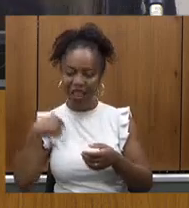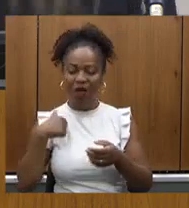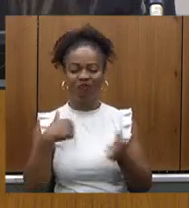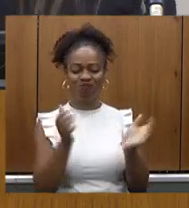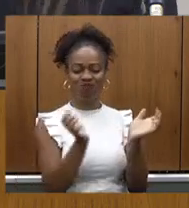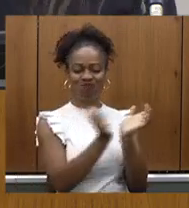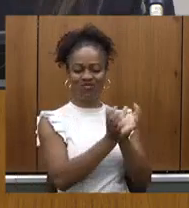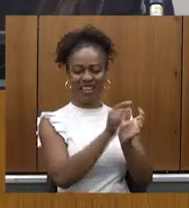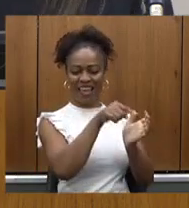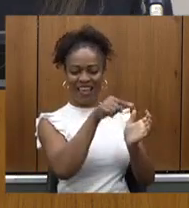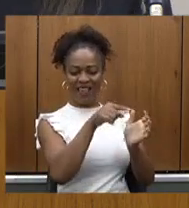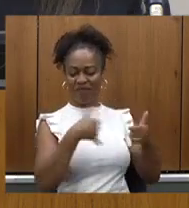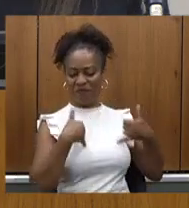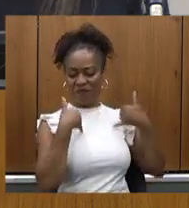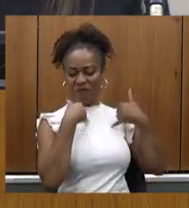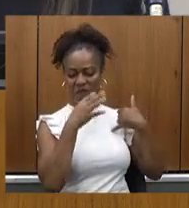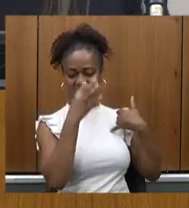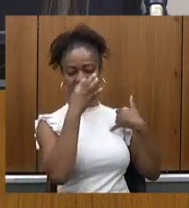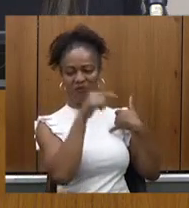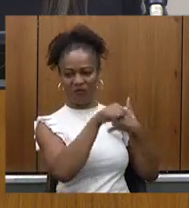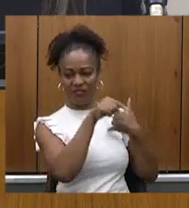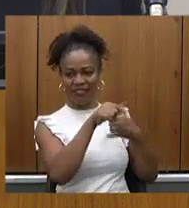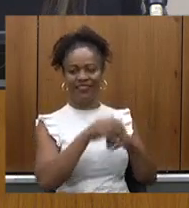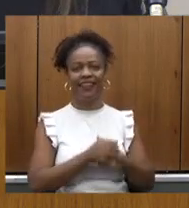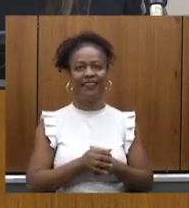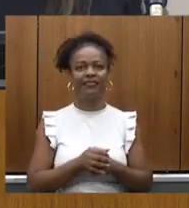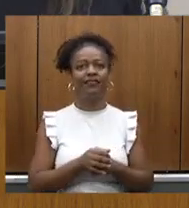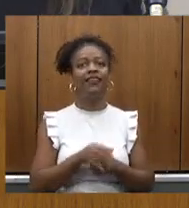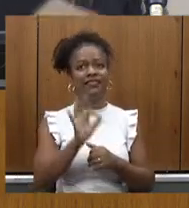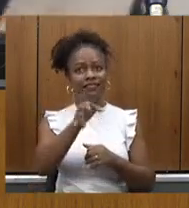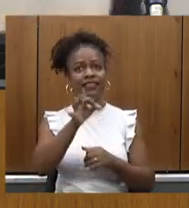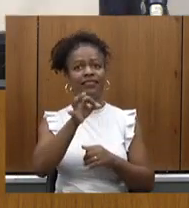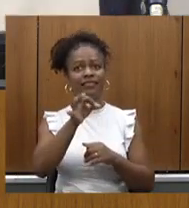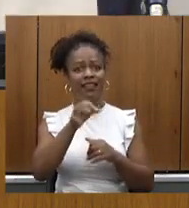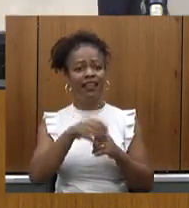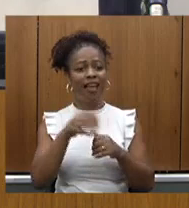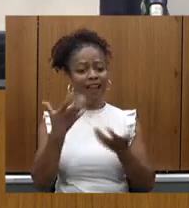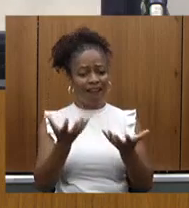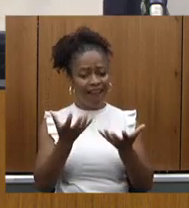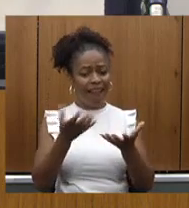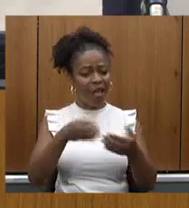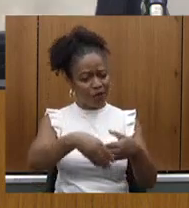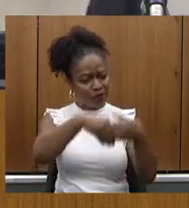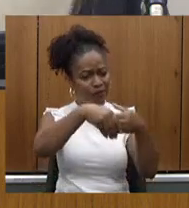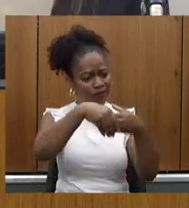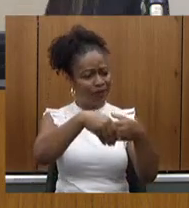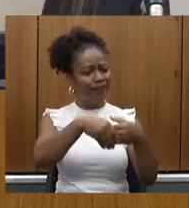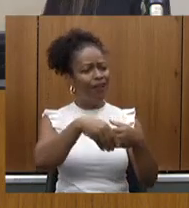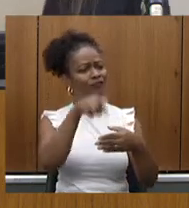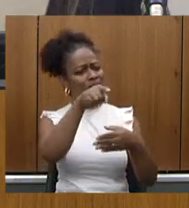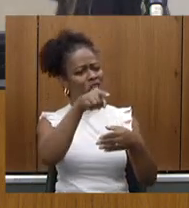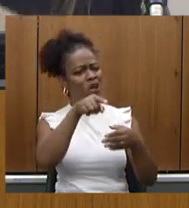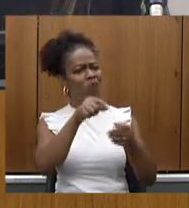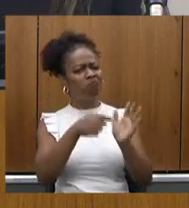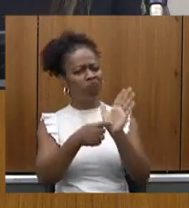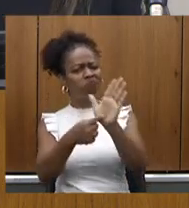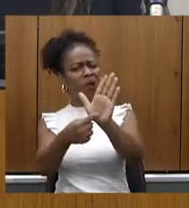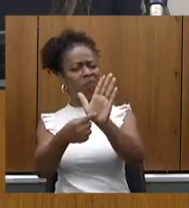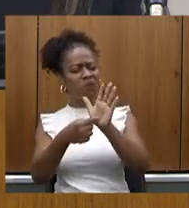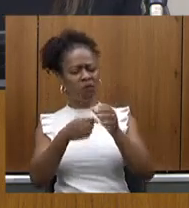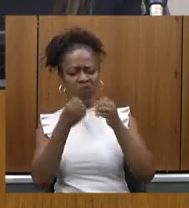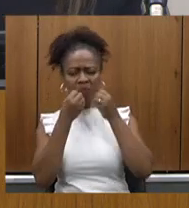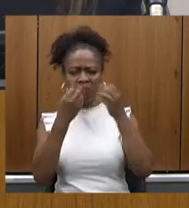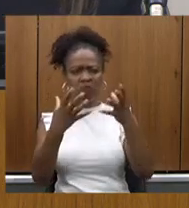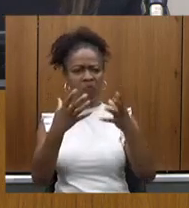equipe maravilhosa. Muito justo, viu, secretário? E quero cumprimentá-lo também pela excelência da apresentação, e eu, como homem de